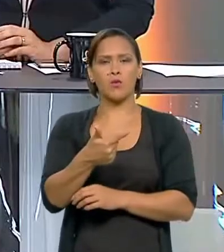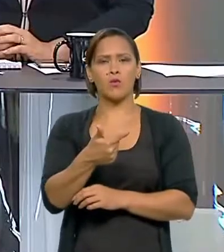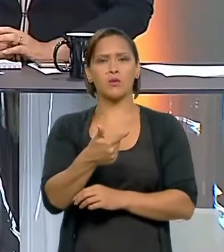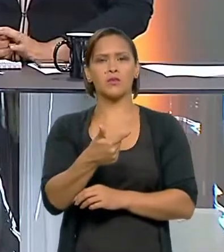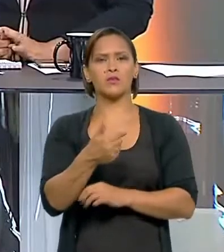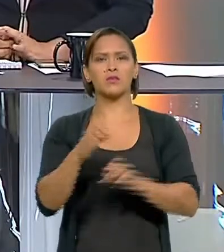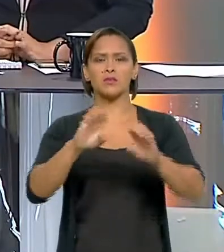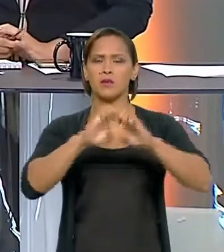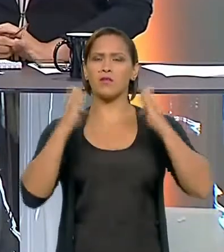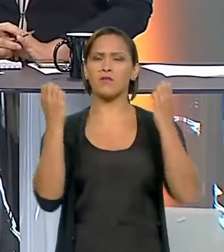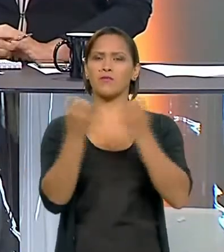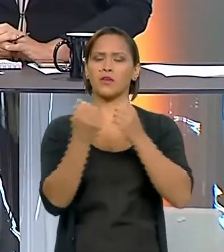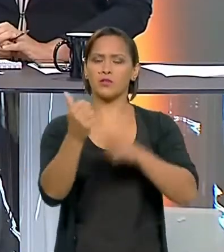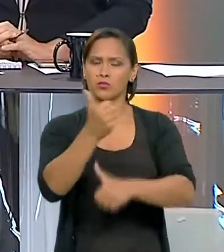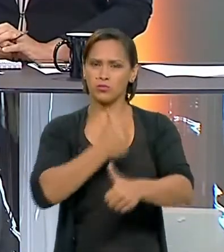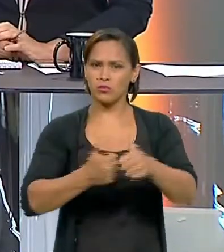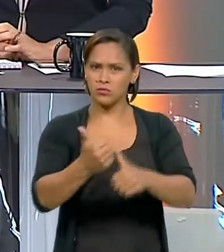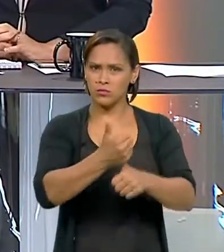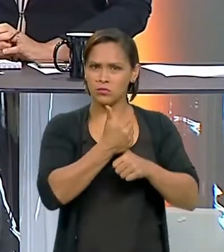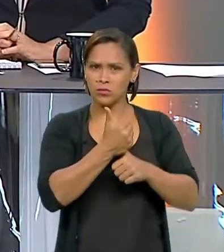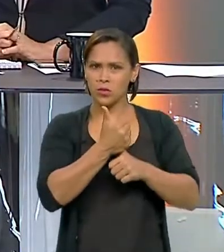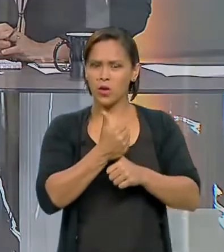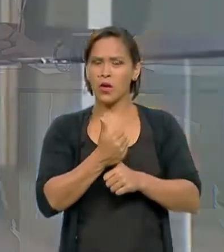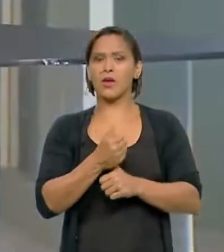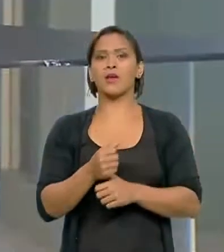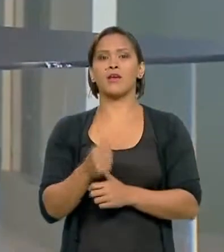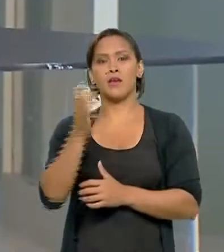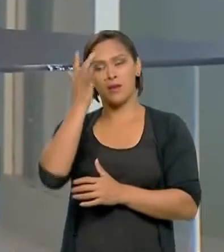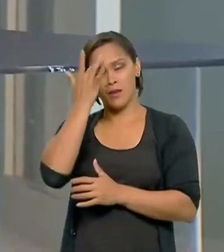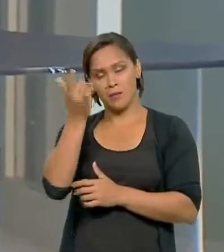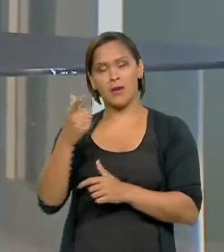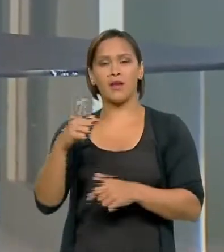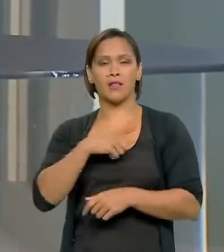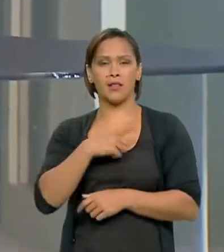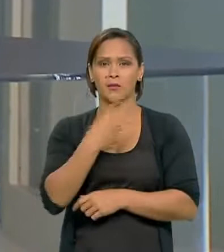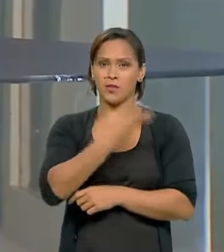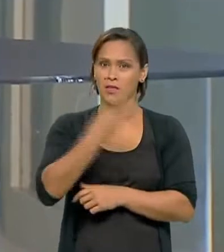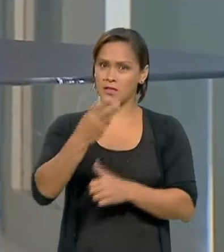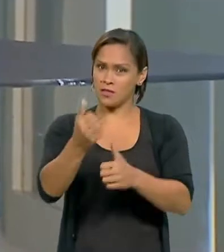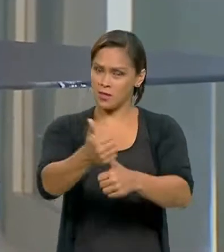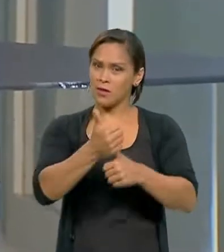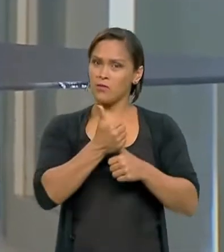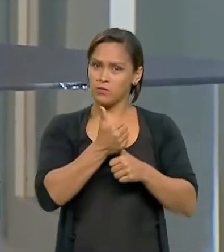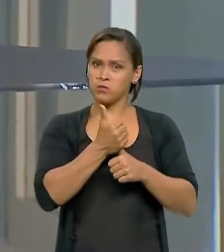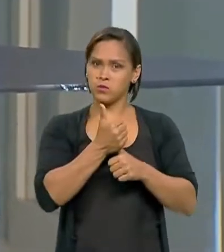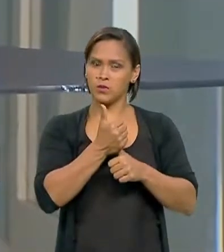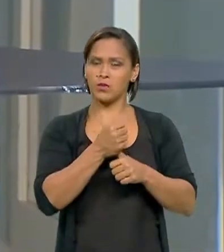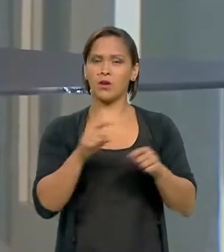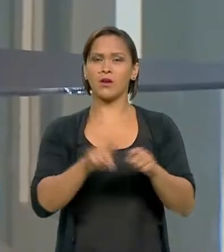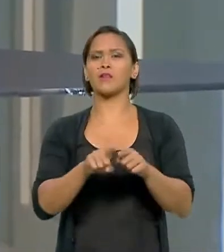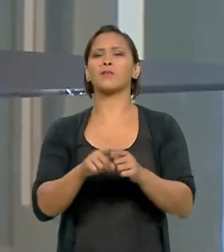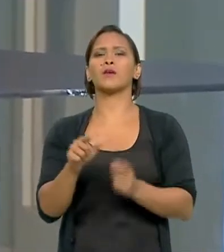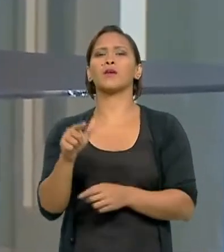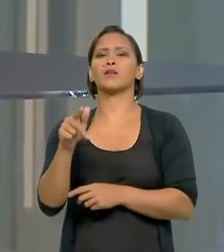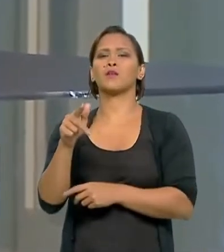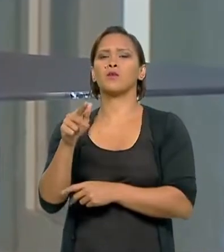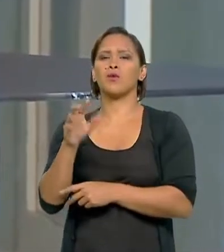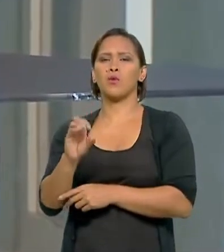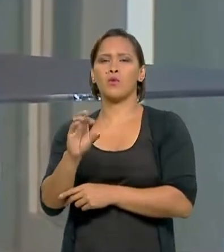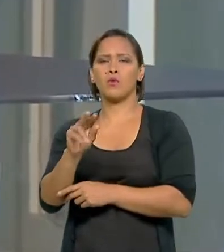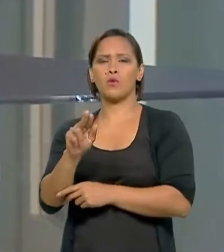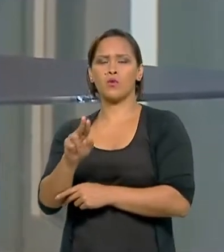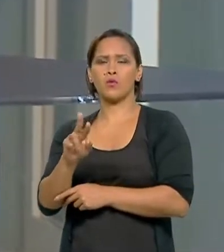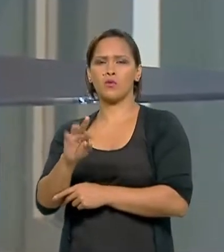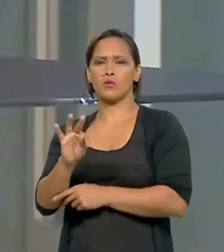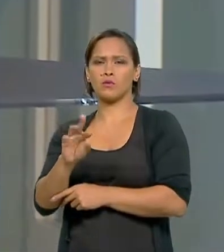passagem de comando com a presença do presidente e amanhã teremos a terceira, que é exatamente a passagem do general Pujol. Então, isso